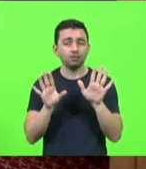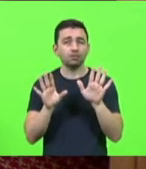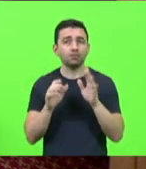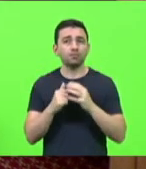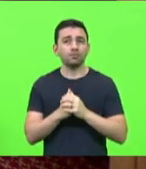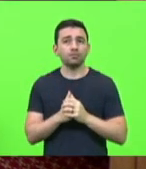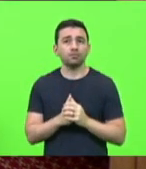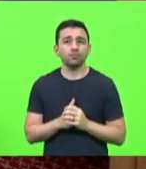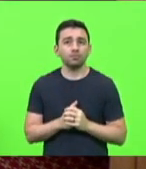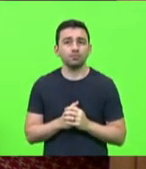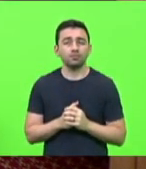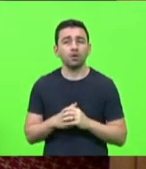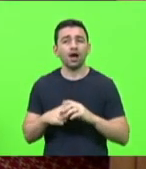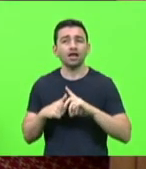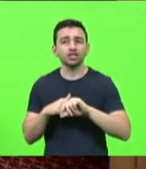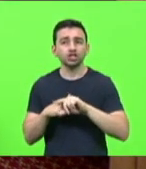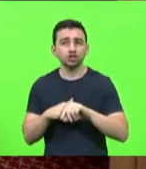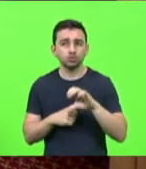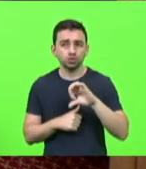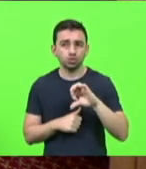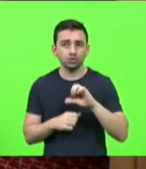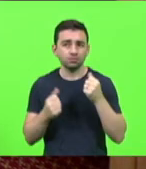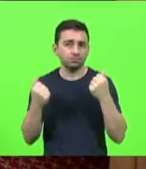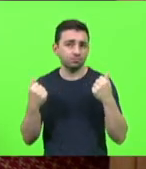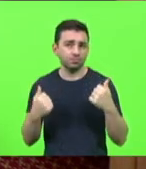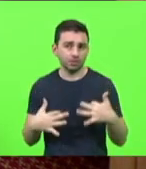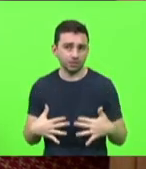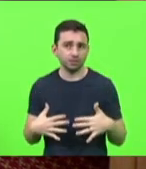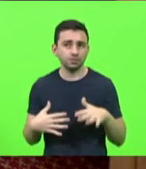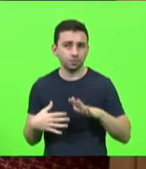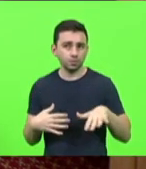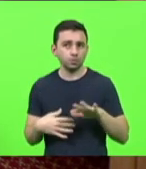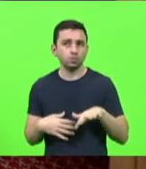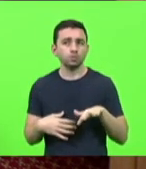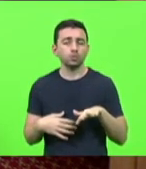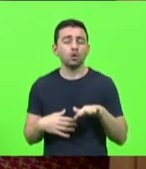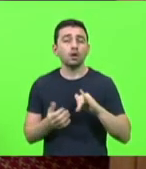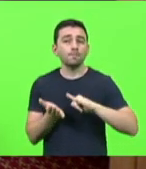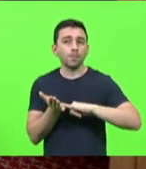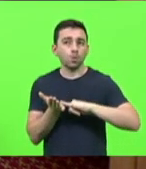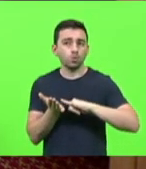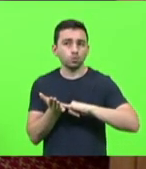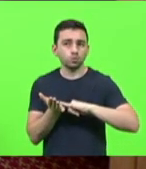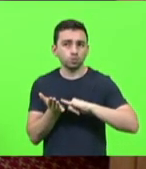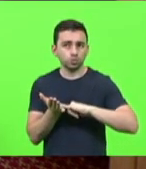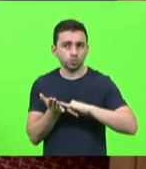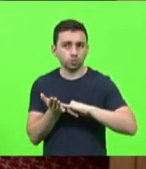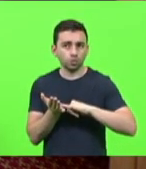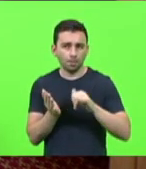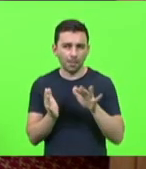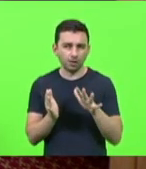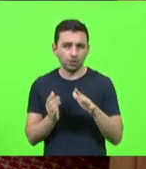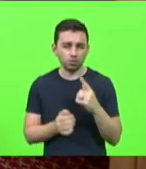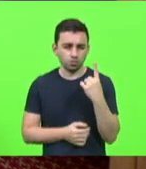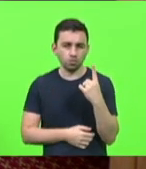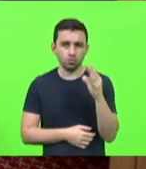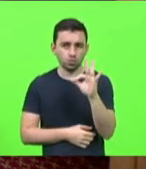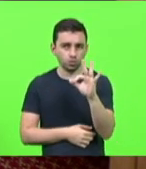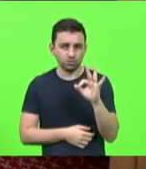o artigo 9º diz a seguinte as alíquotas para a cobrança do imposto são 1%